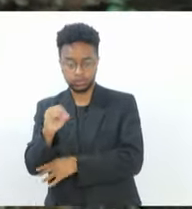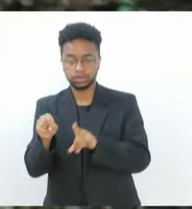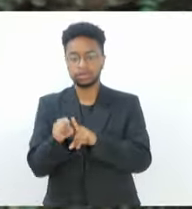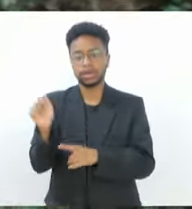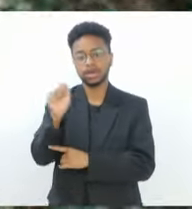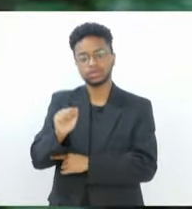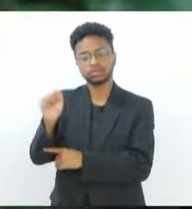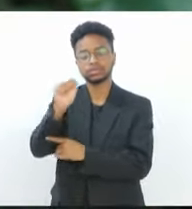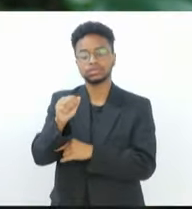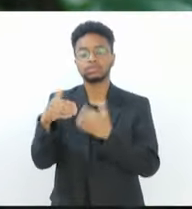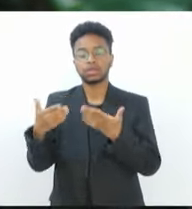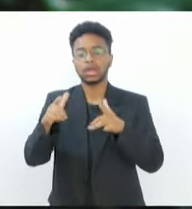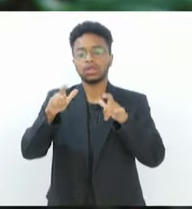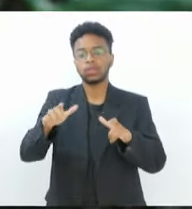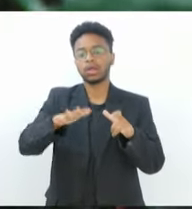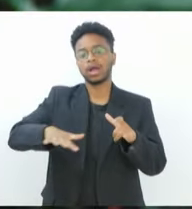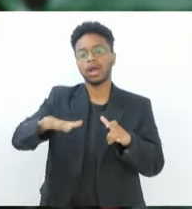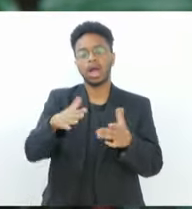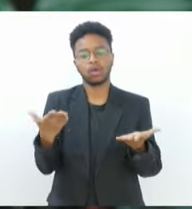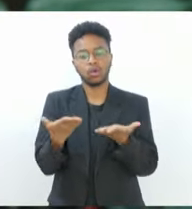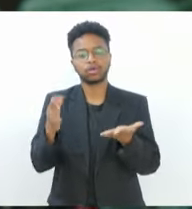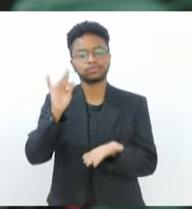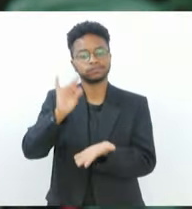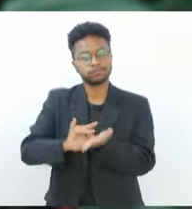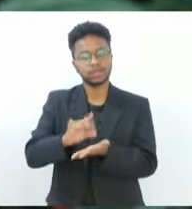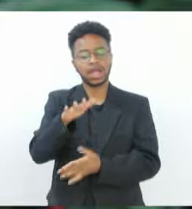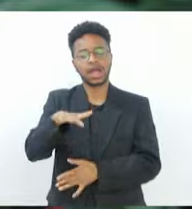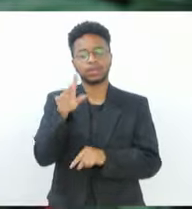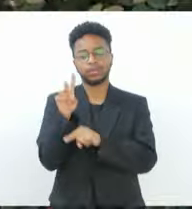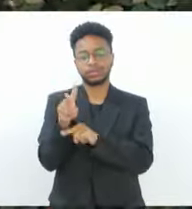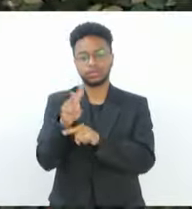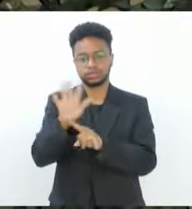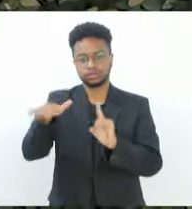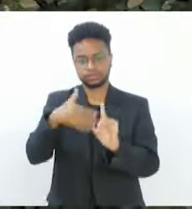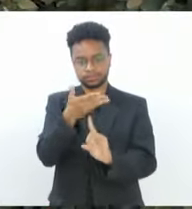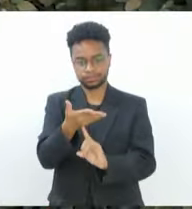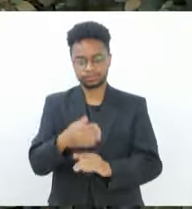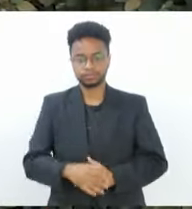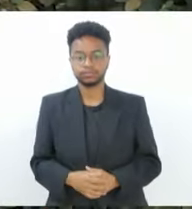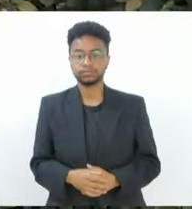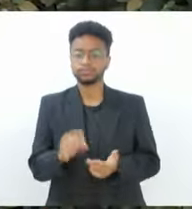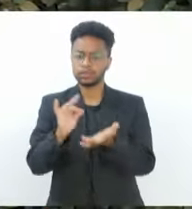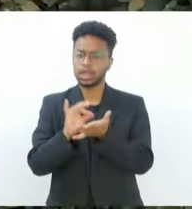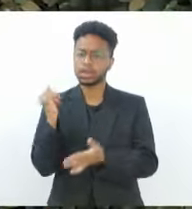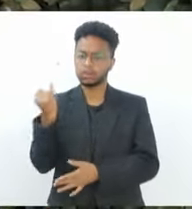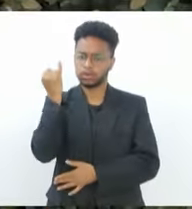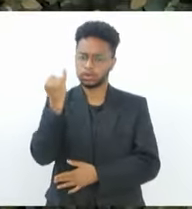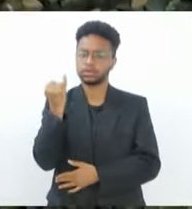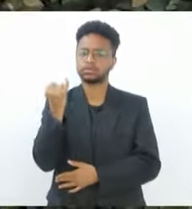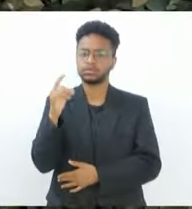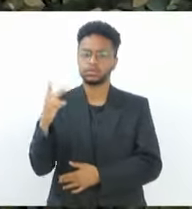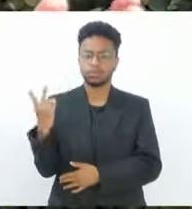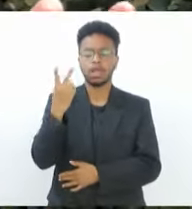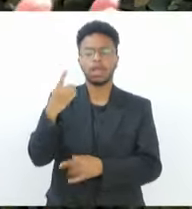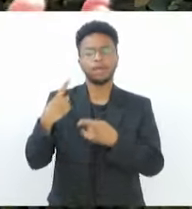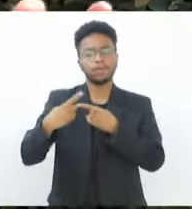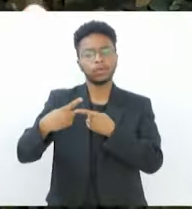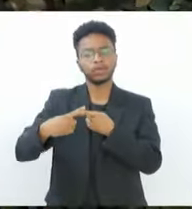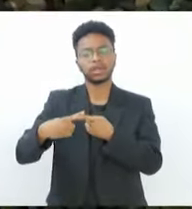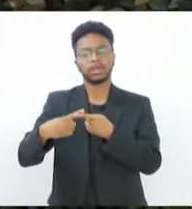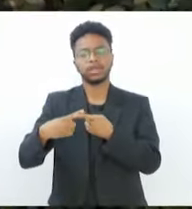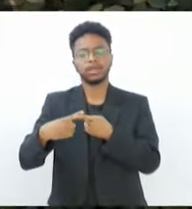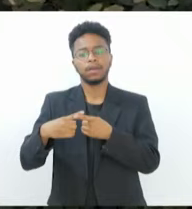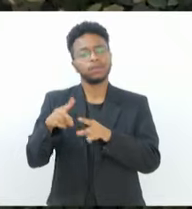Assim, o parque se tornou oficialmente uma área protegida. É muito importante esse reconhecimento porque garante a proteção dessas